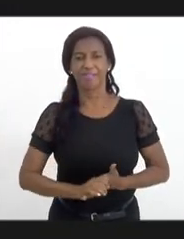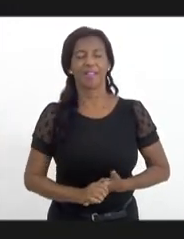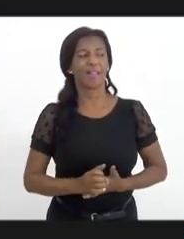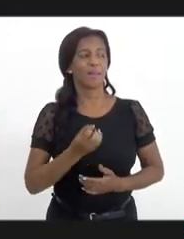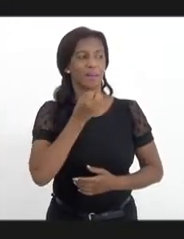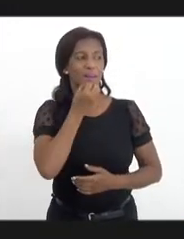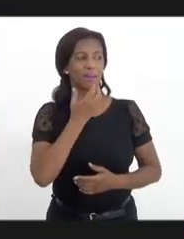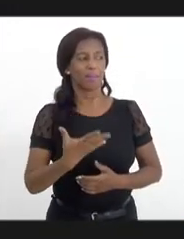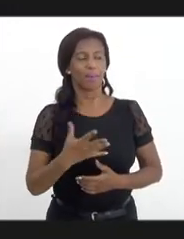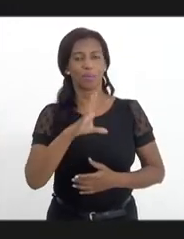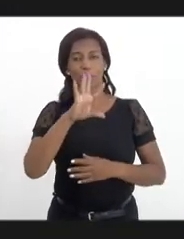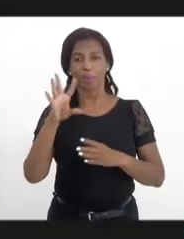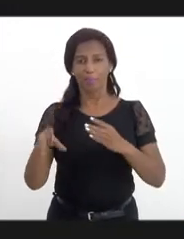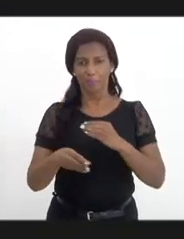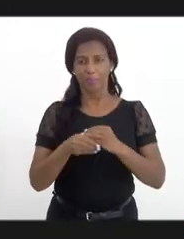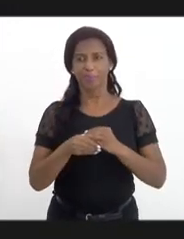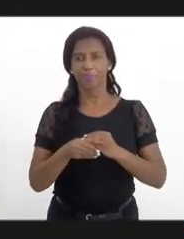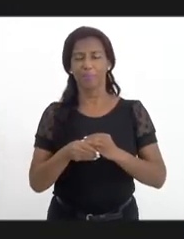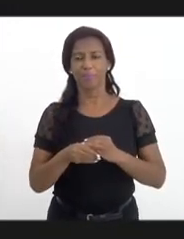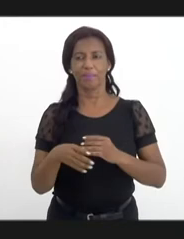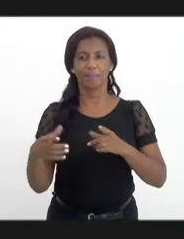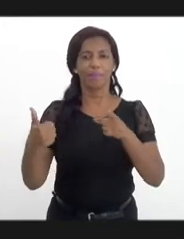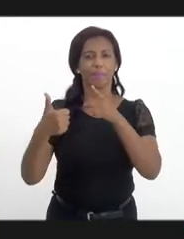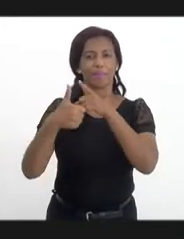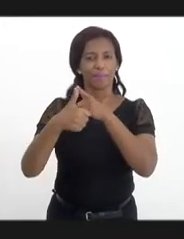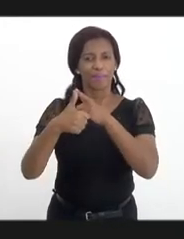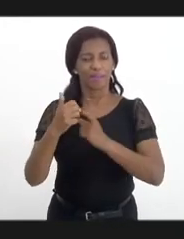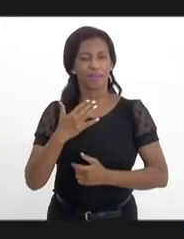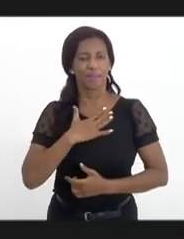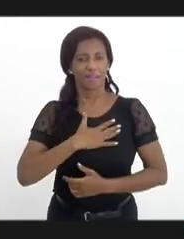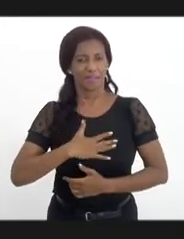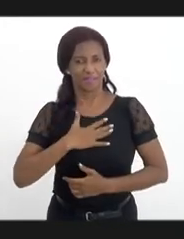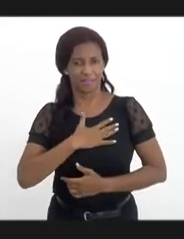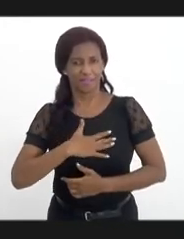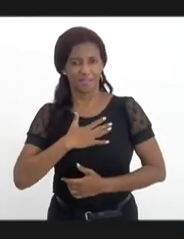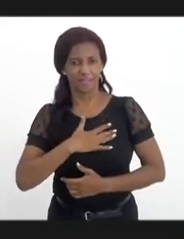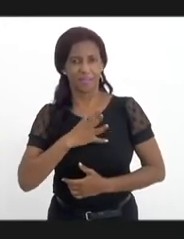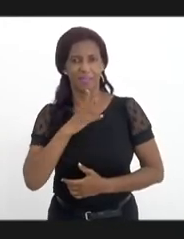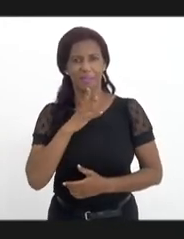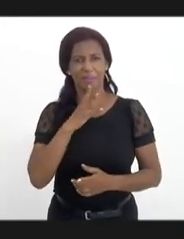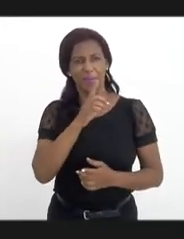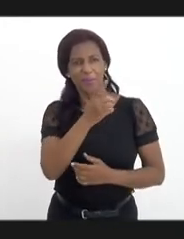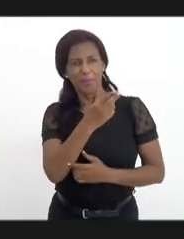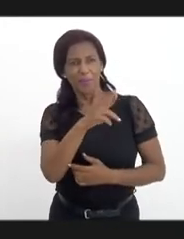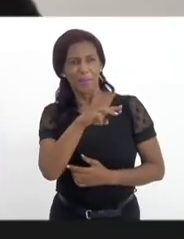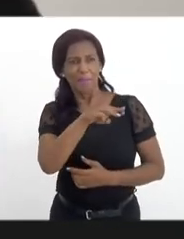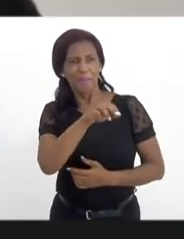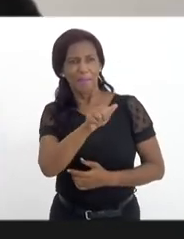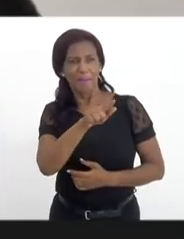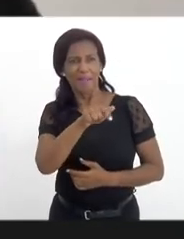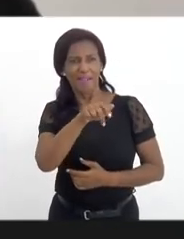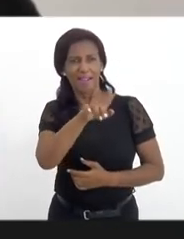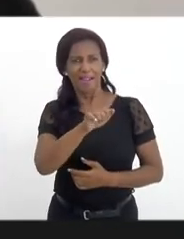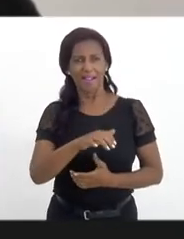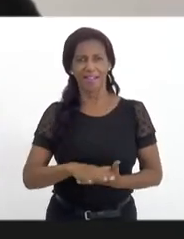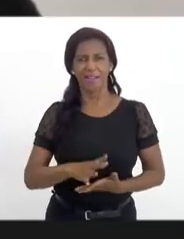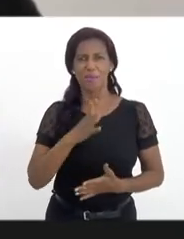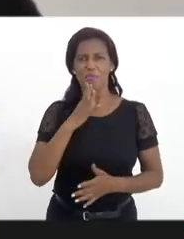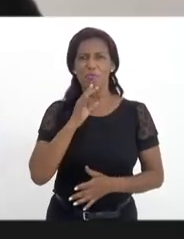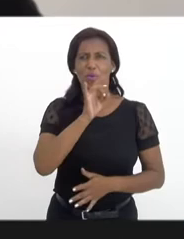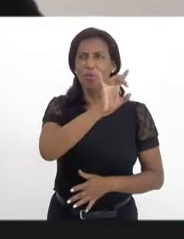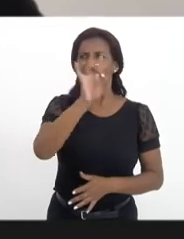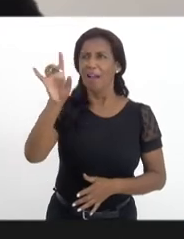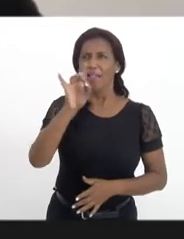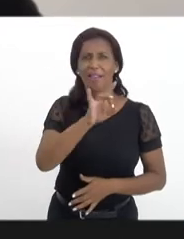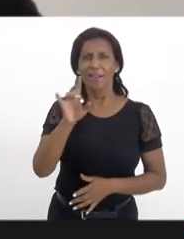bom, só para complementar, primeiro eu fiquei muito feliz em conhecer a doutora Madalena, porque eu acho que eu conheço todos os meus